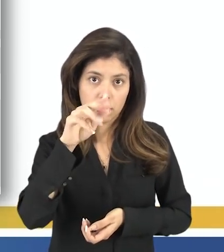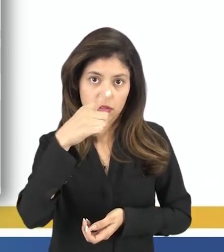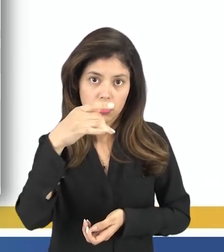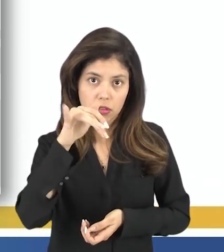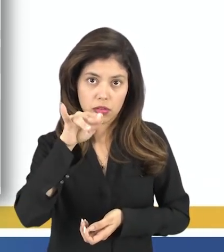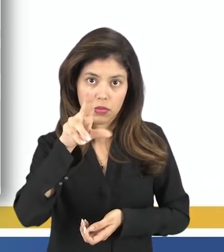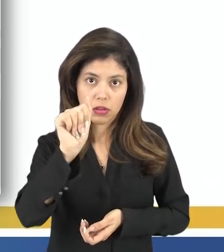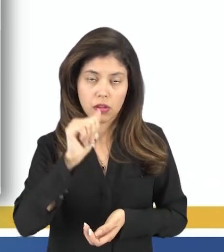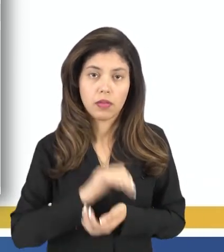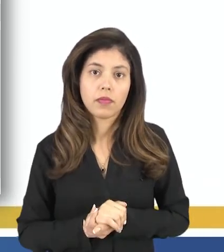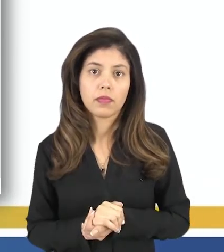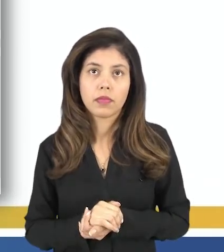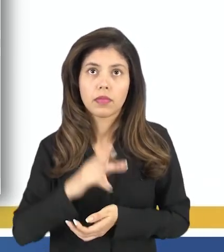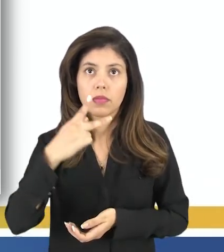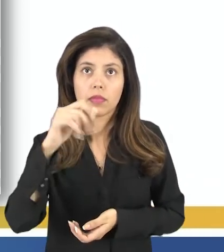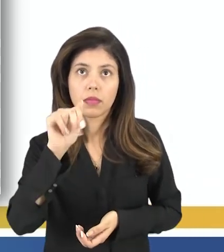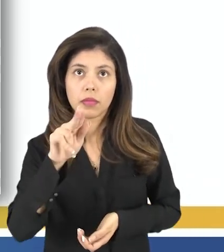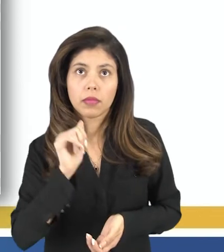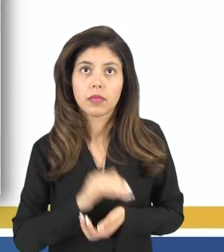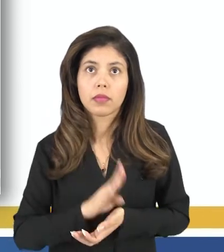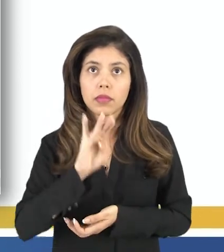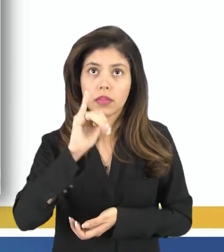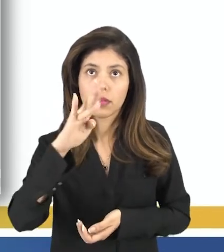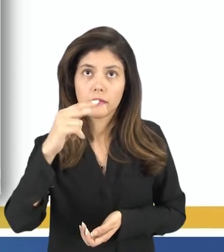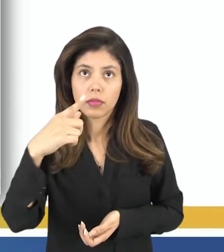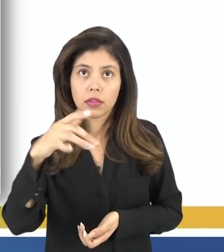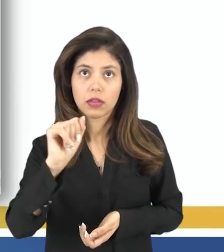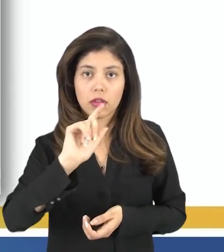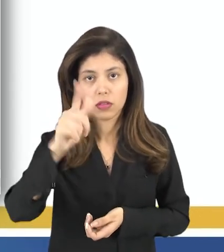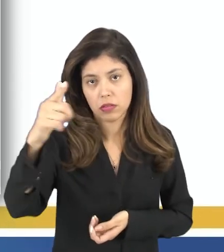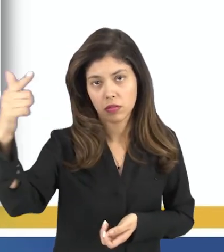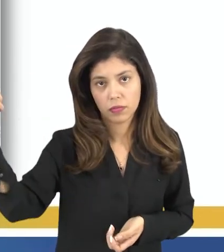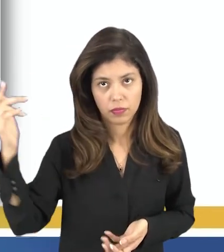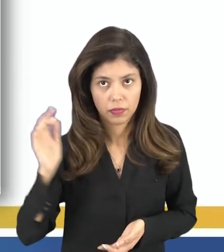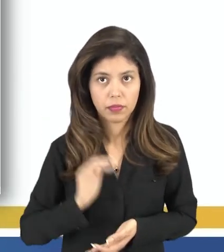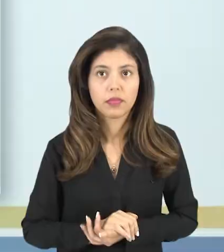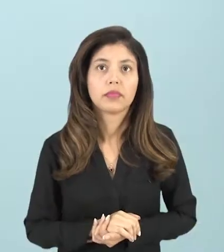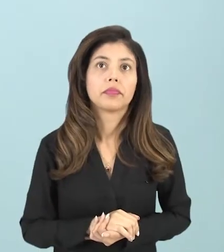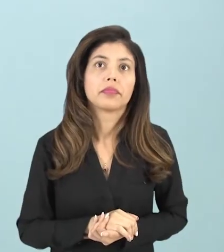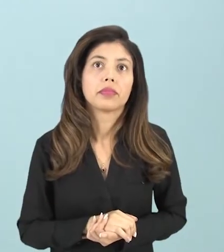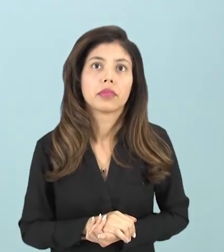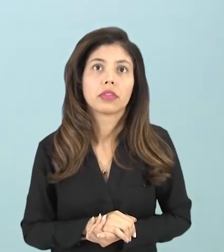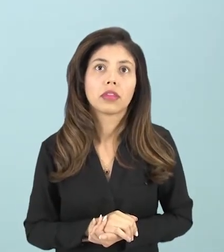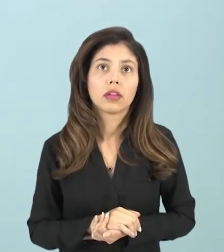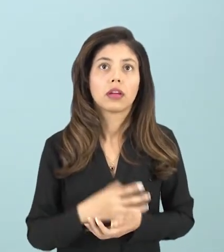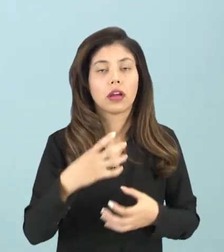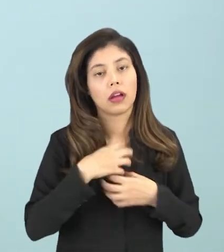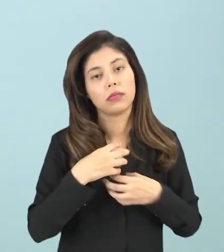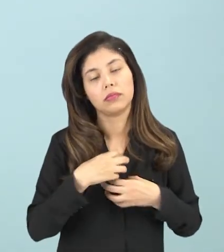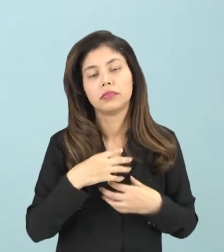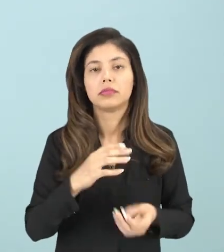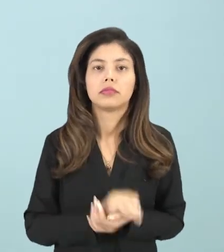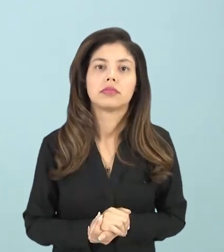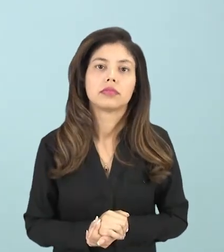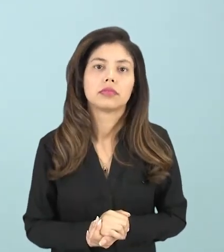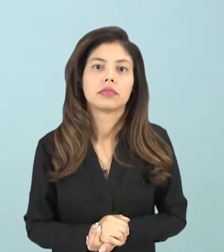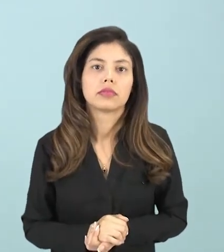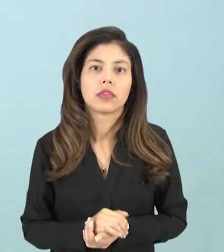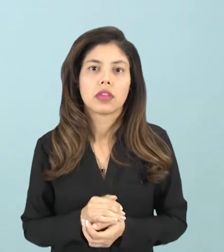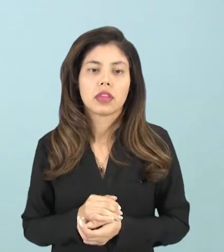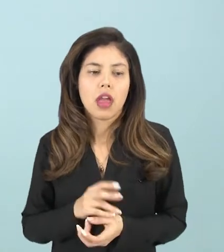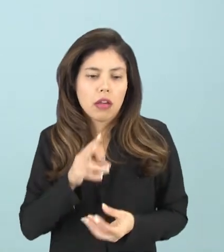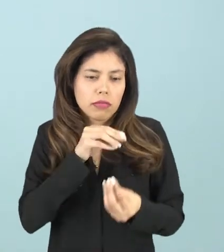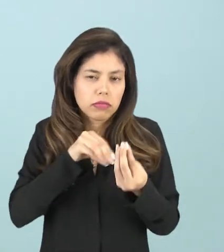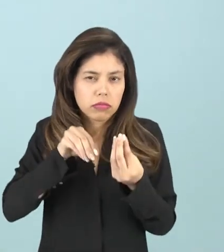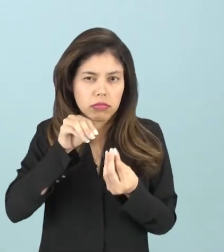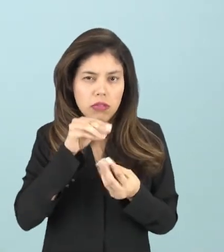bissexual, pansexual e também dentre outras possibilidades. Ou seja, sente atração, sente vínculo